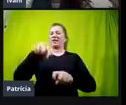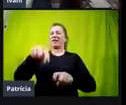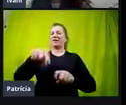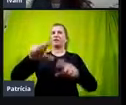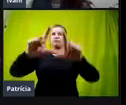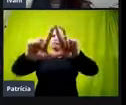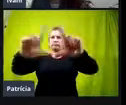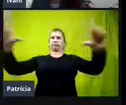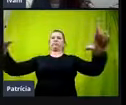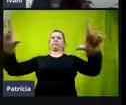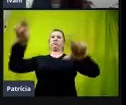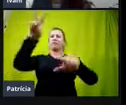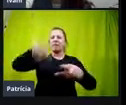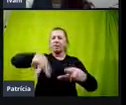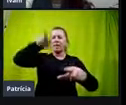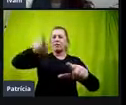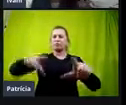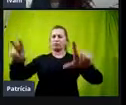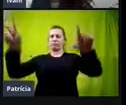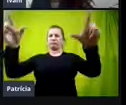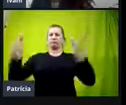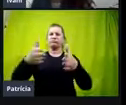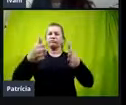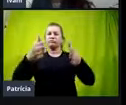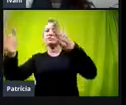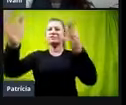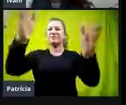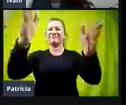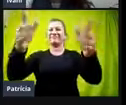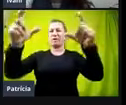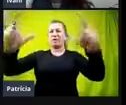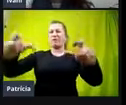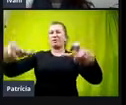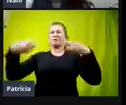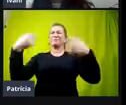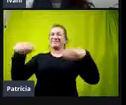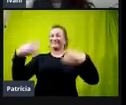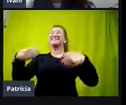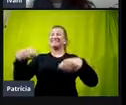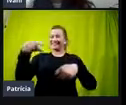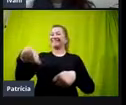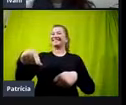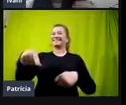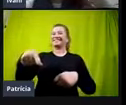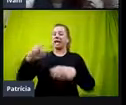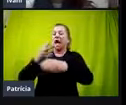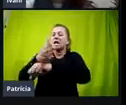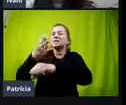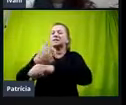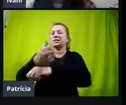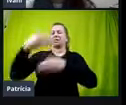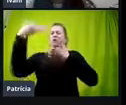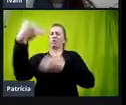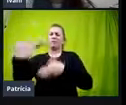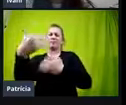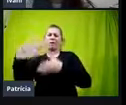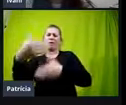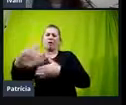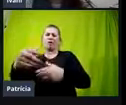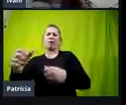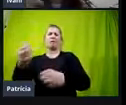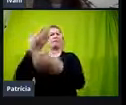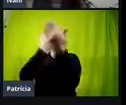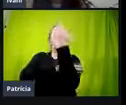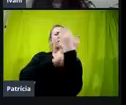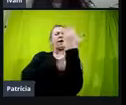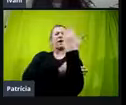tela realmente guie ele para um lugar que é onde ele precisa ir, né? Acessar a sua prova, acessar a pasta onde ele guarda